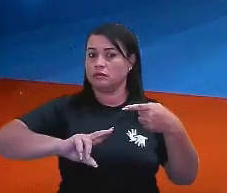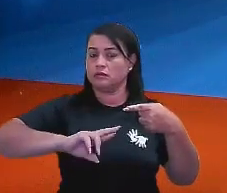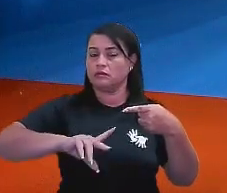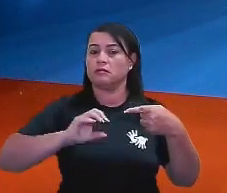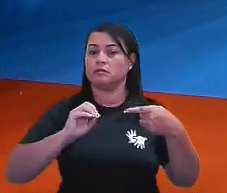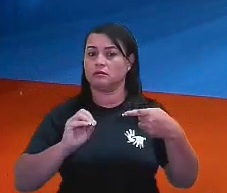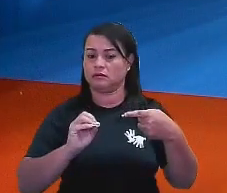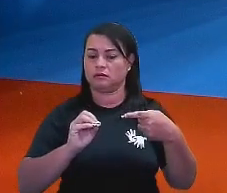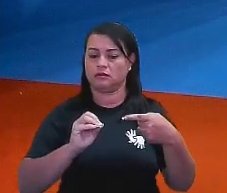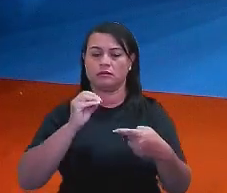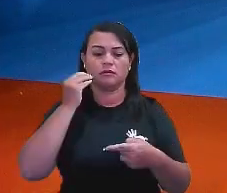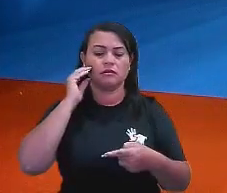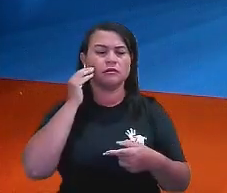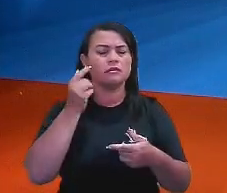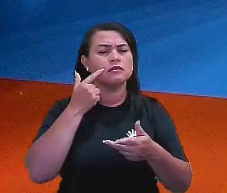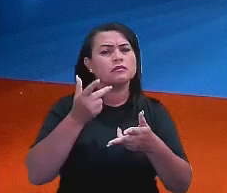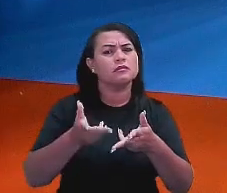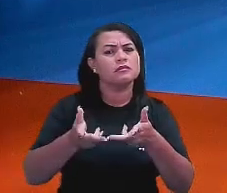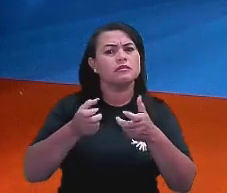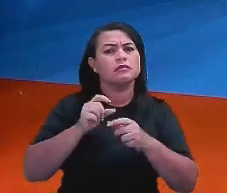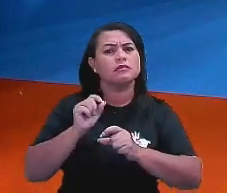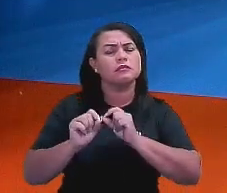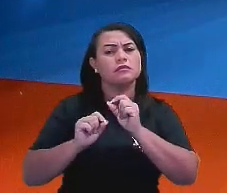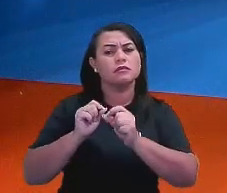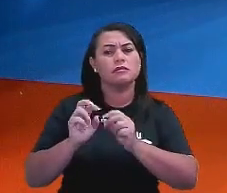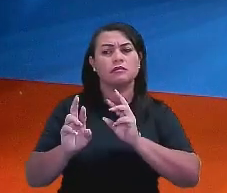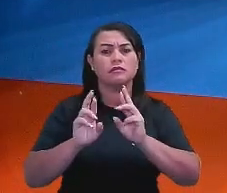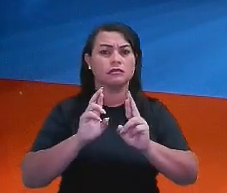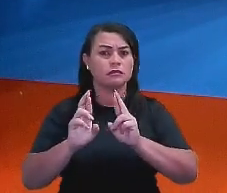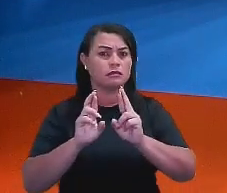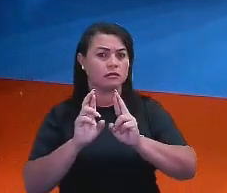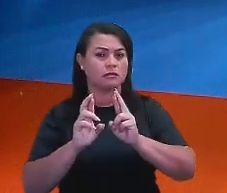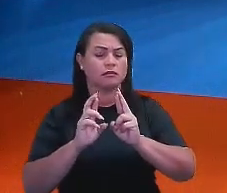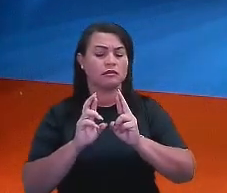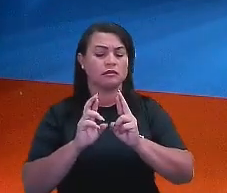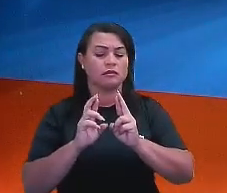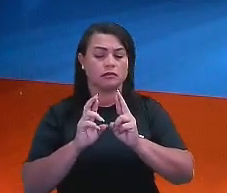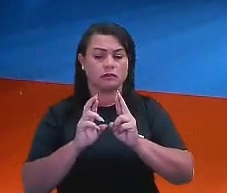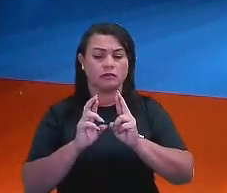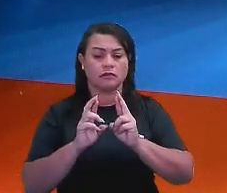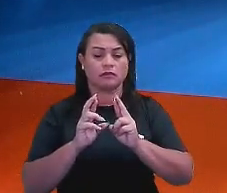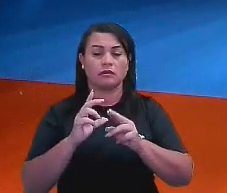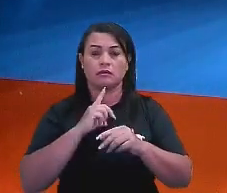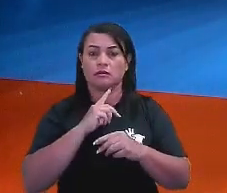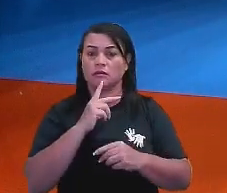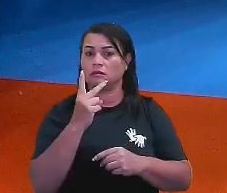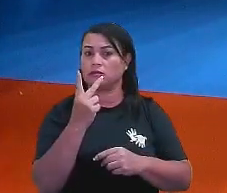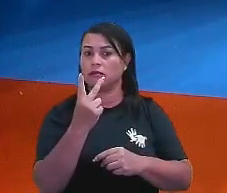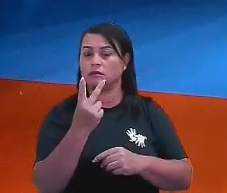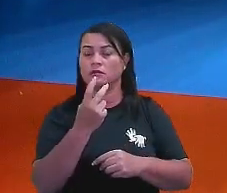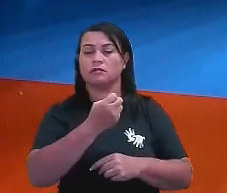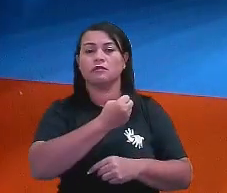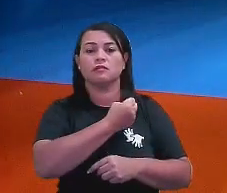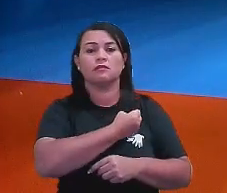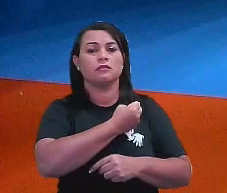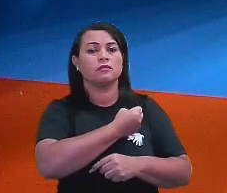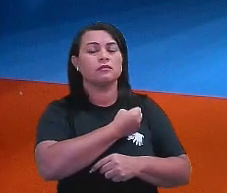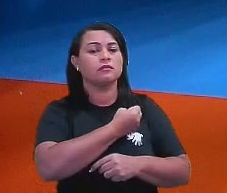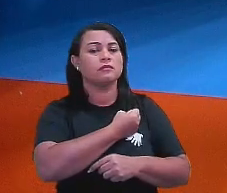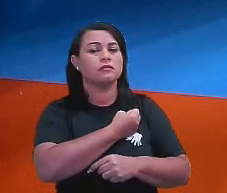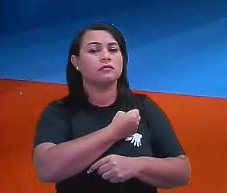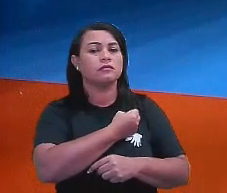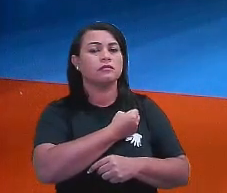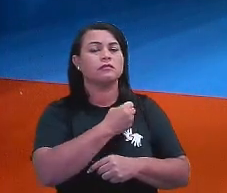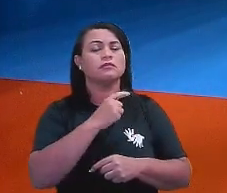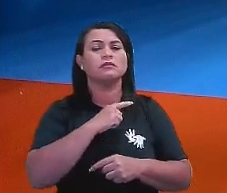zero. Então, a gente percebe aqui nessa relação que dois números, dados dois números, a